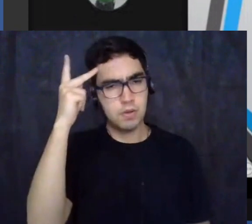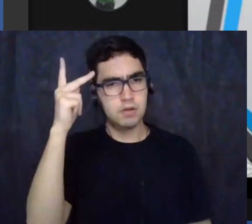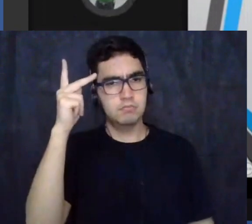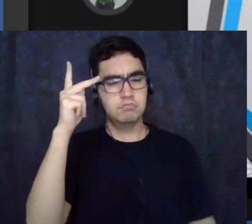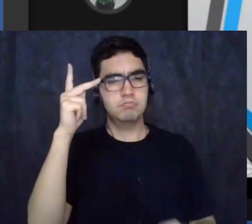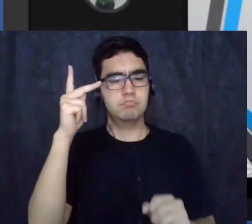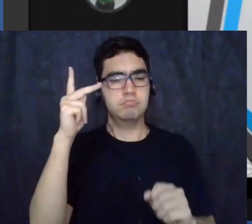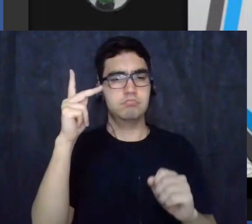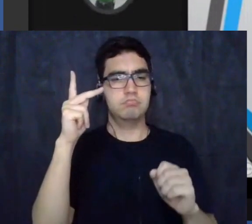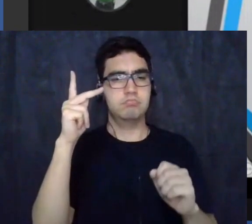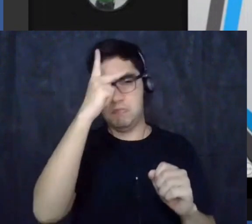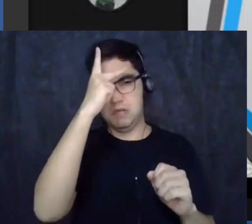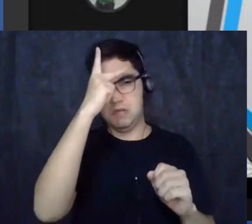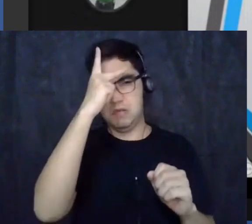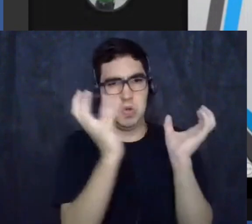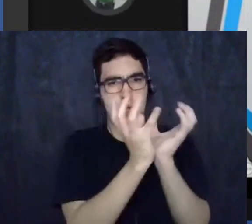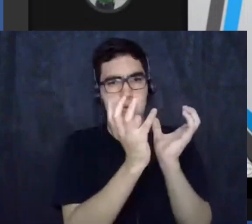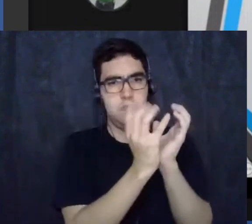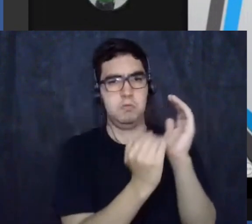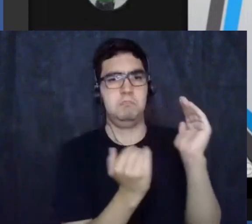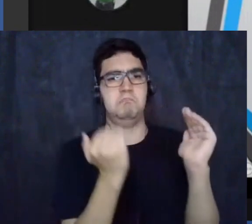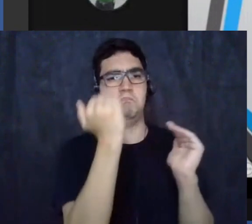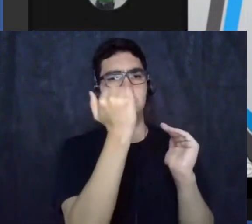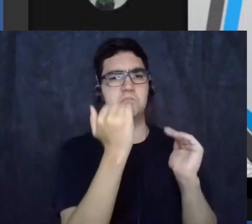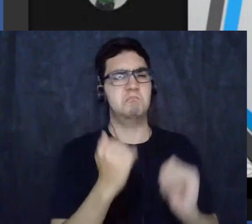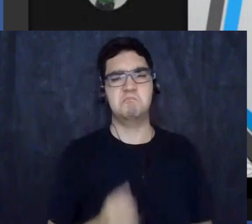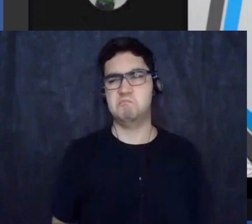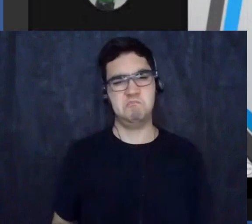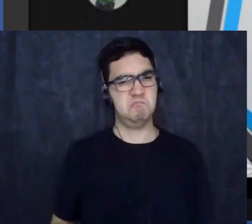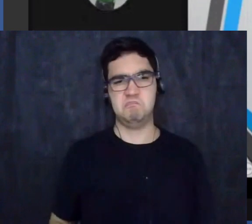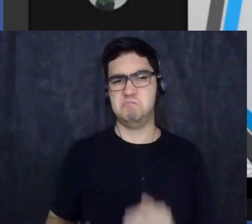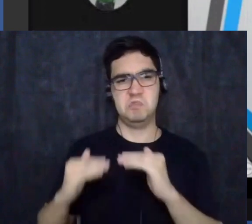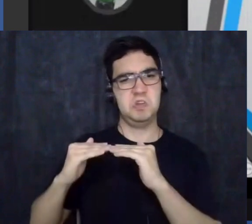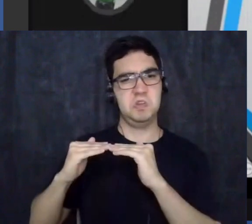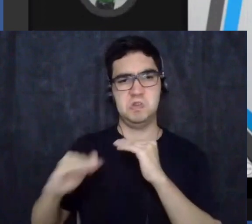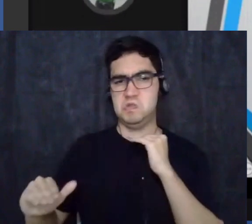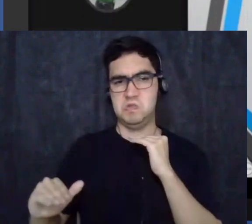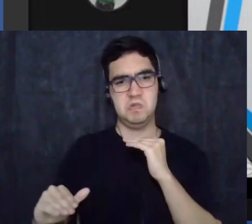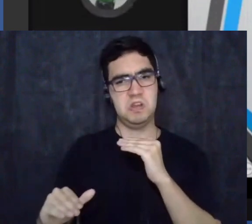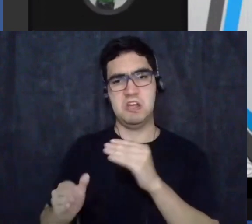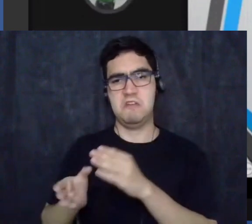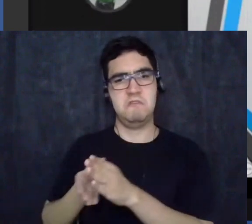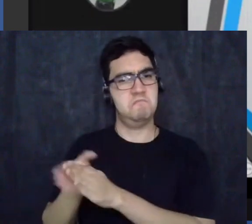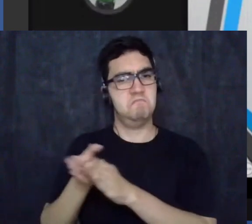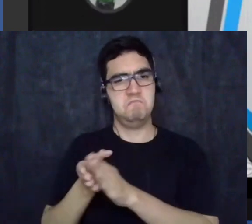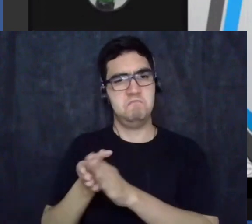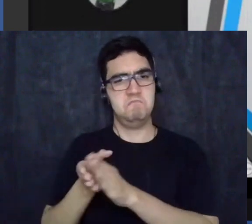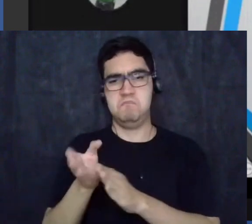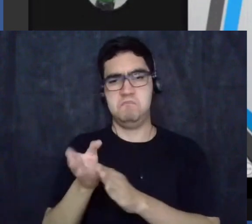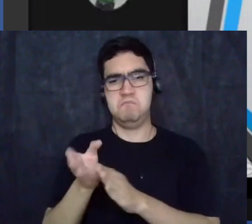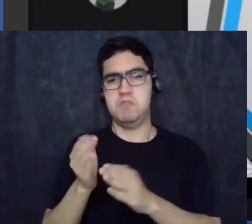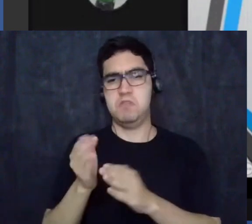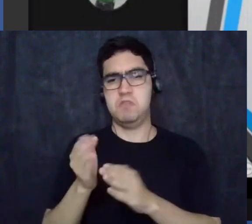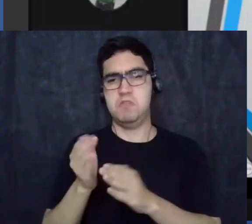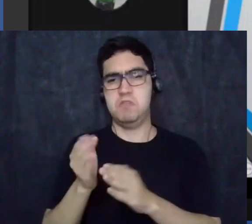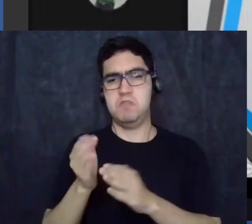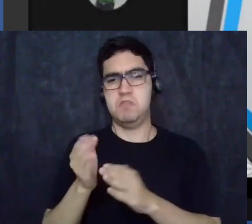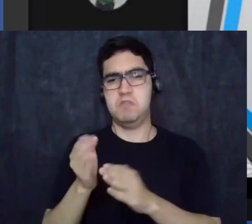ideia de missão civilizadora e tentaram buscar nas ciências